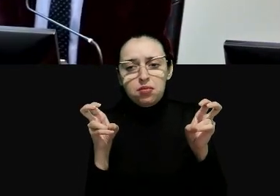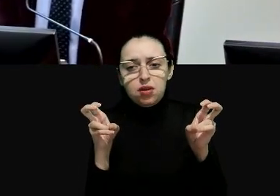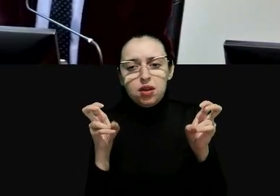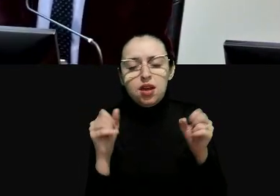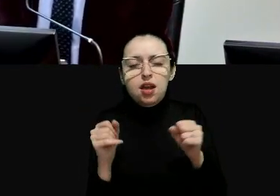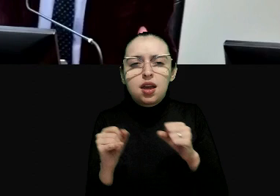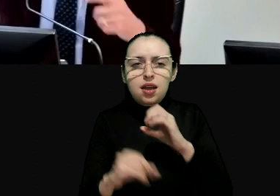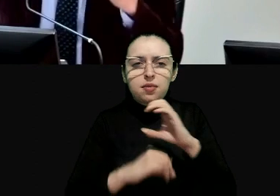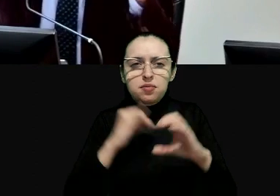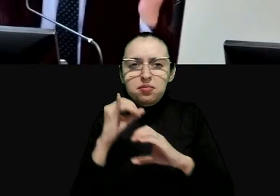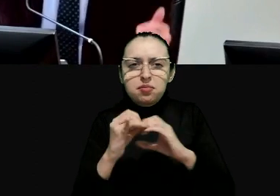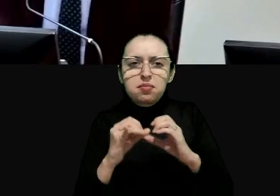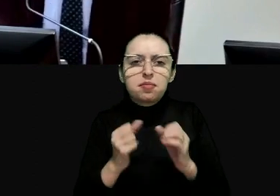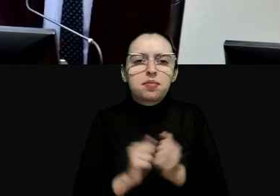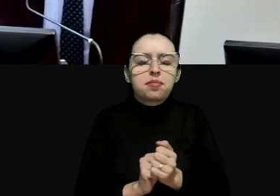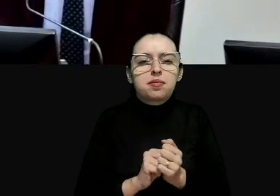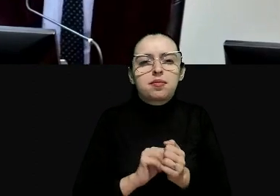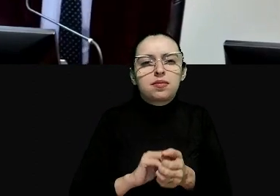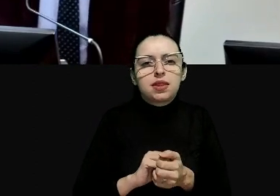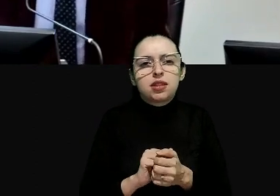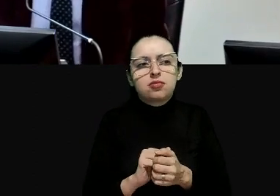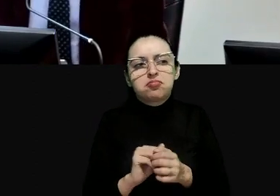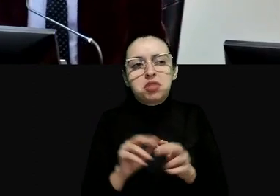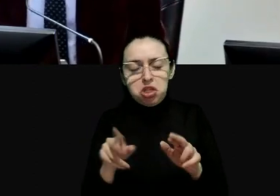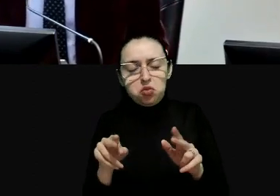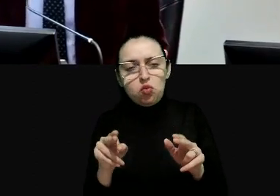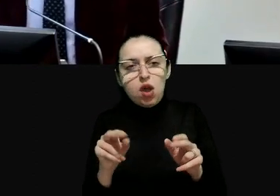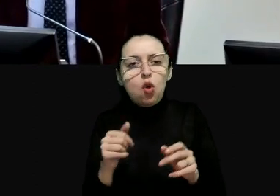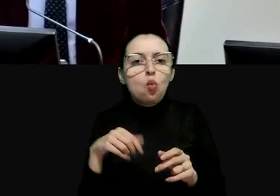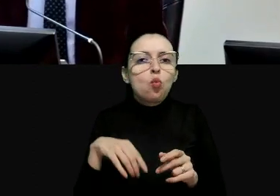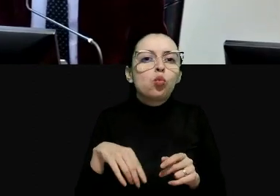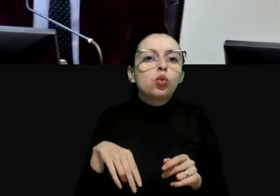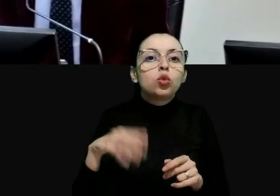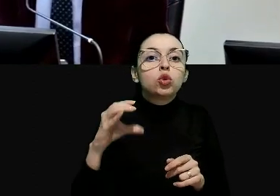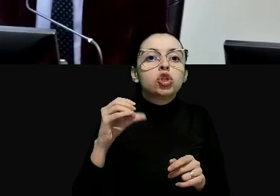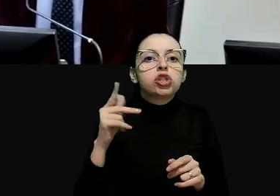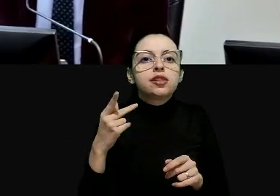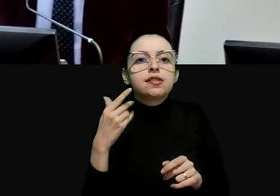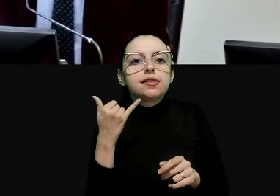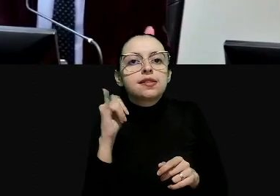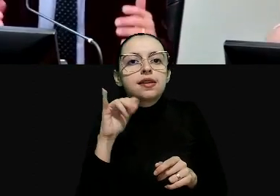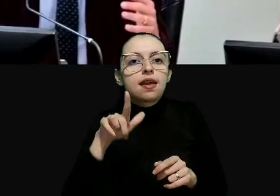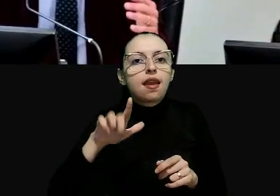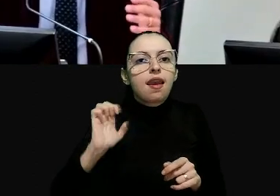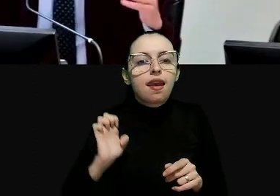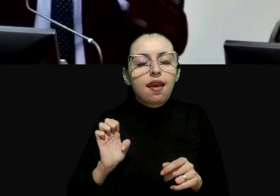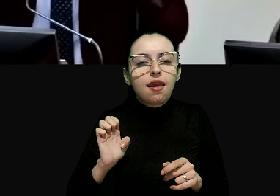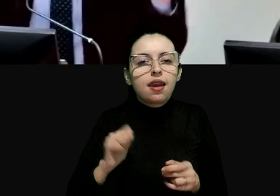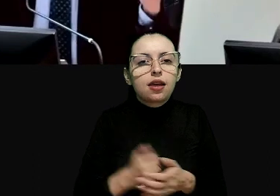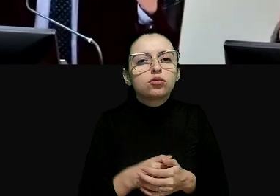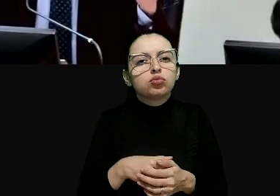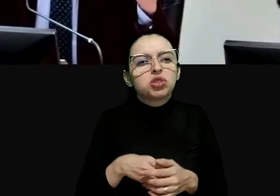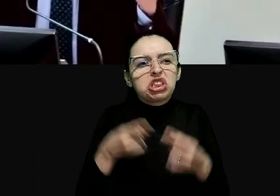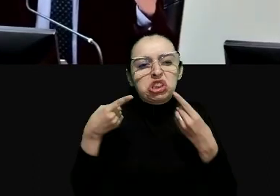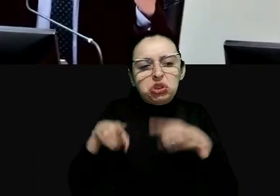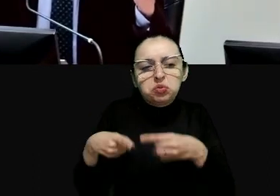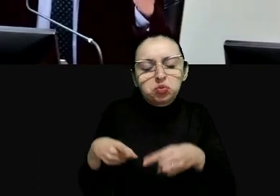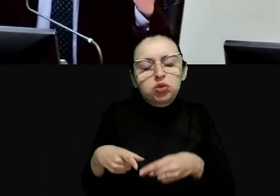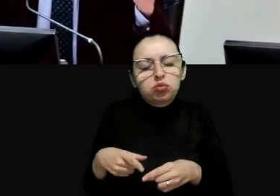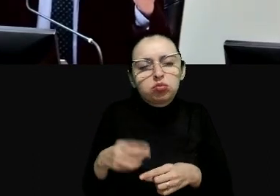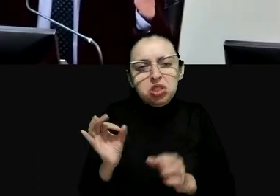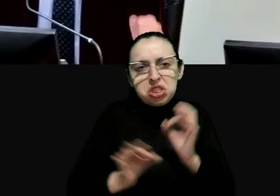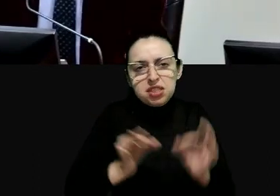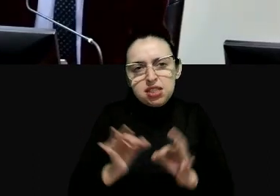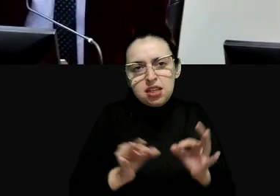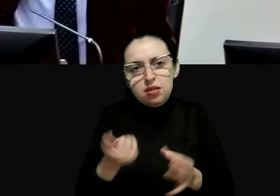inter americano e algo parecido com chile piñera aunque muito crítico com o